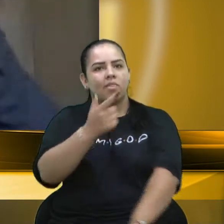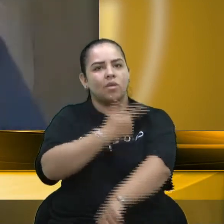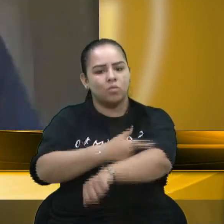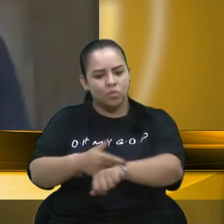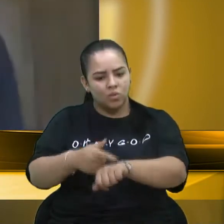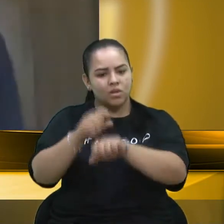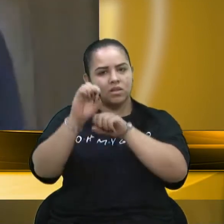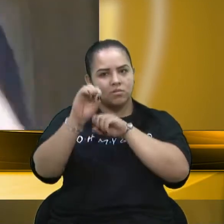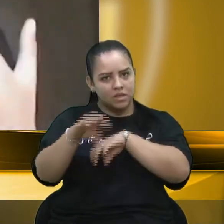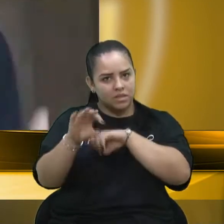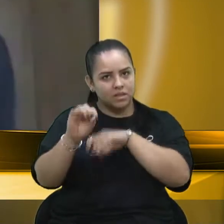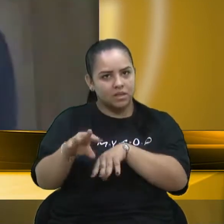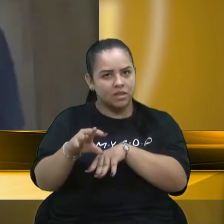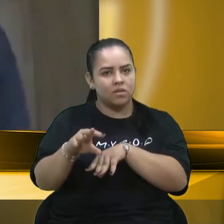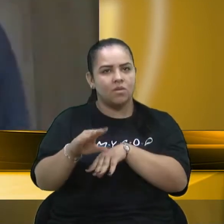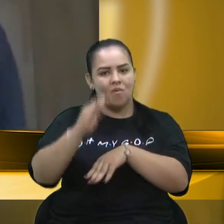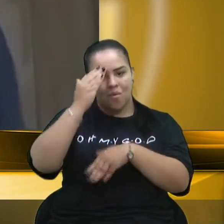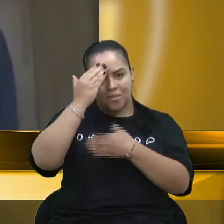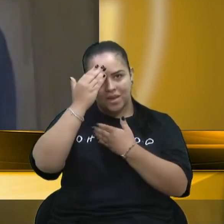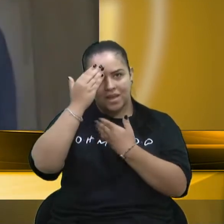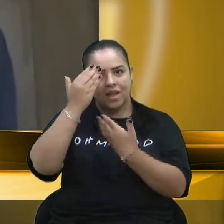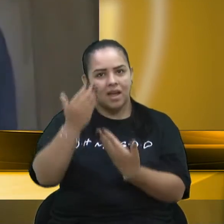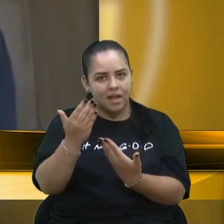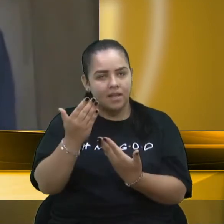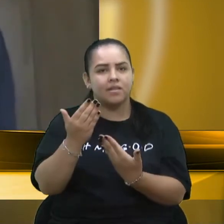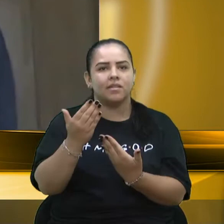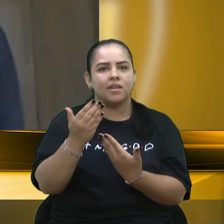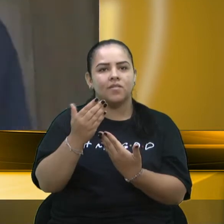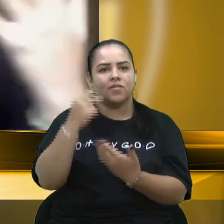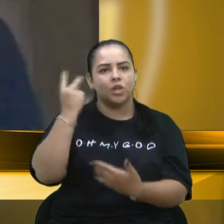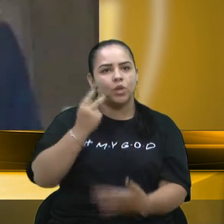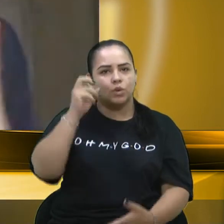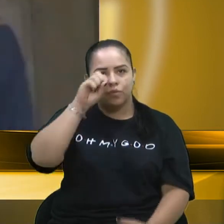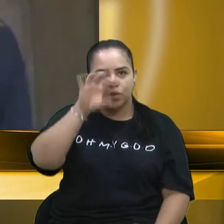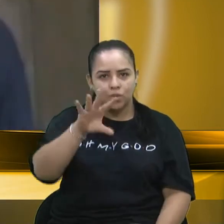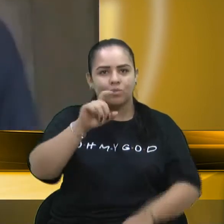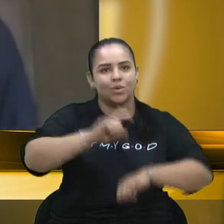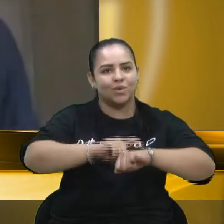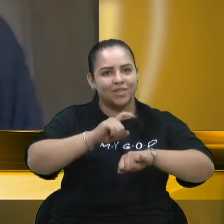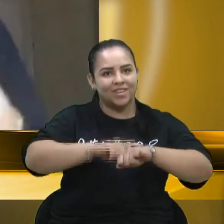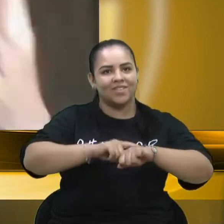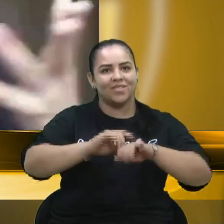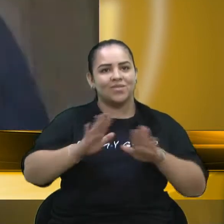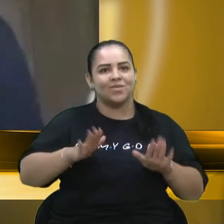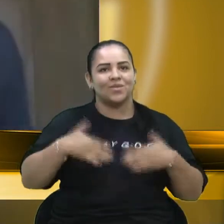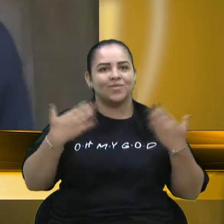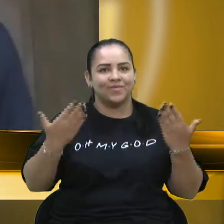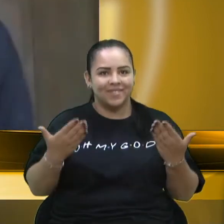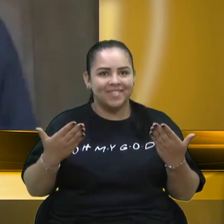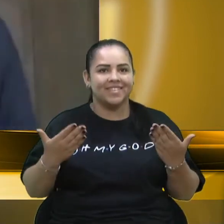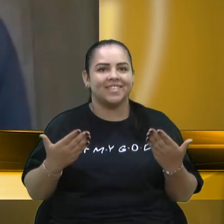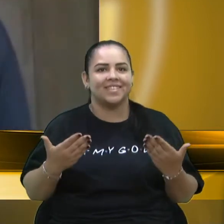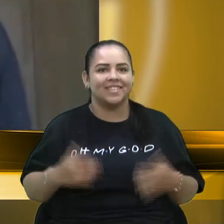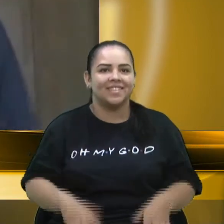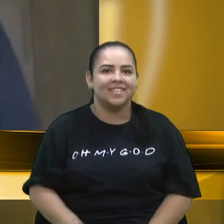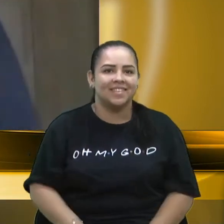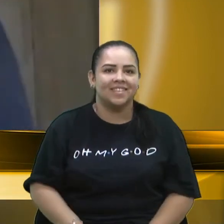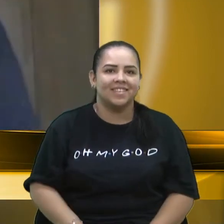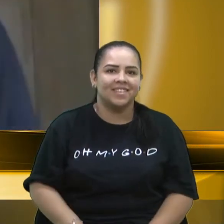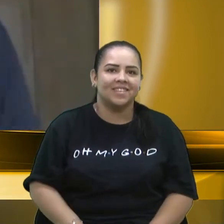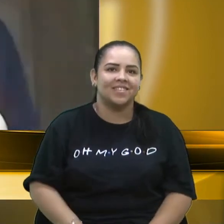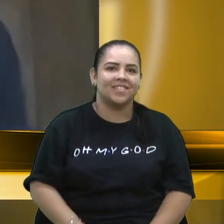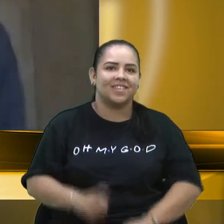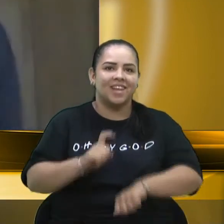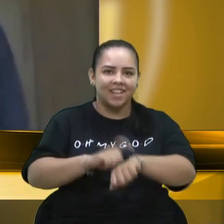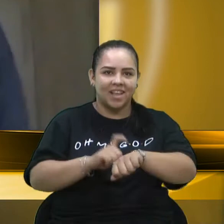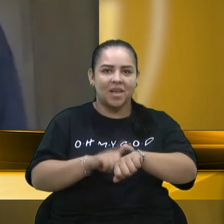grande expediente. Agradecer a cedência do vereador Fiusa, foi de surpresa, foi um pouco em cima